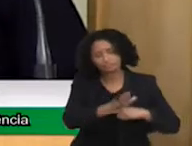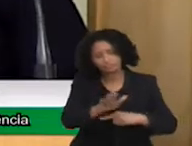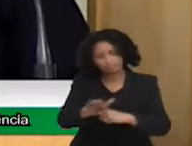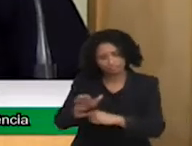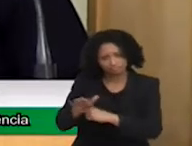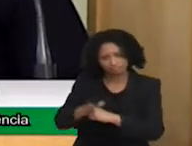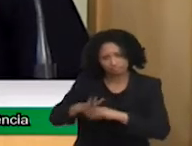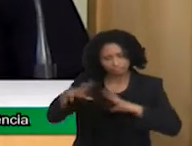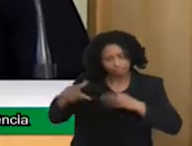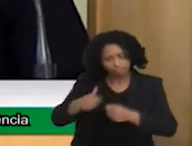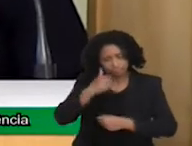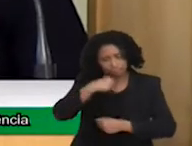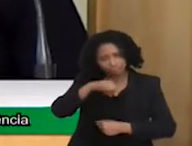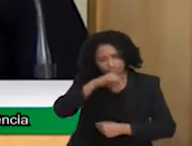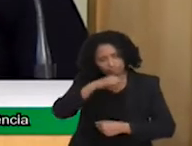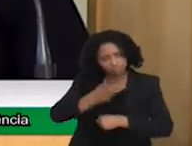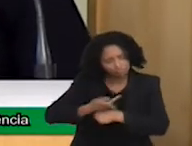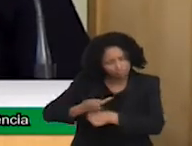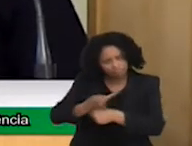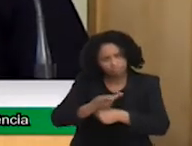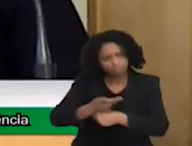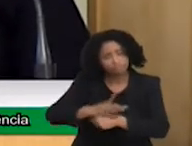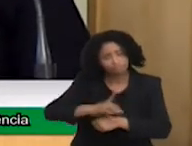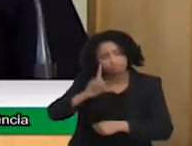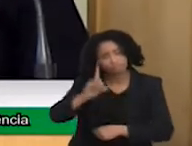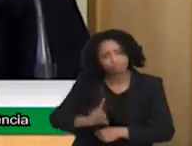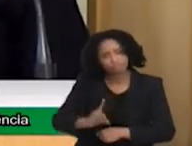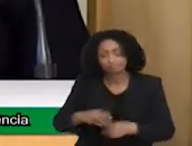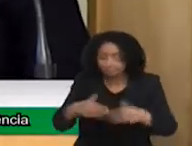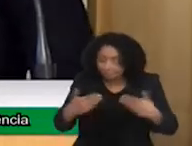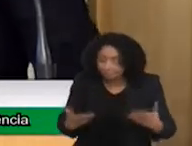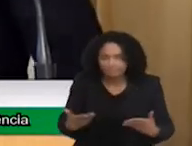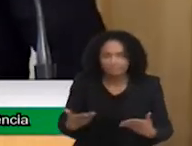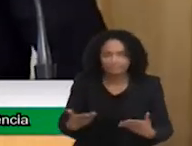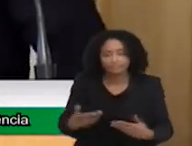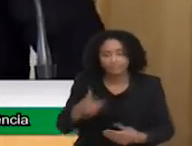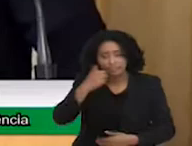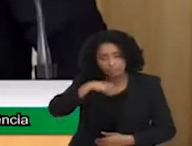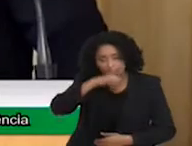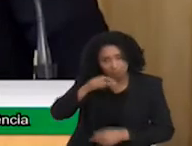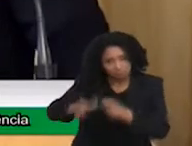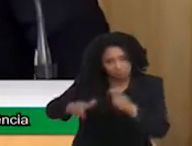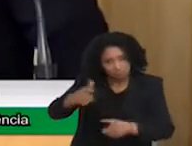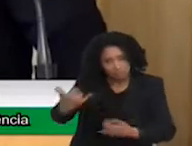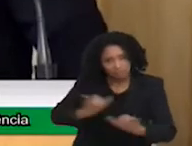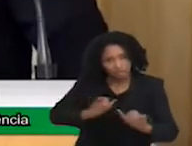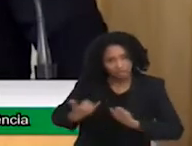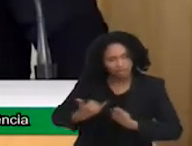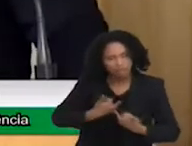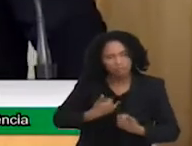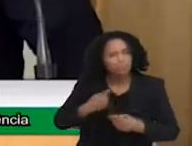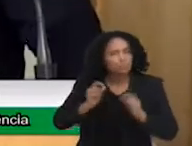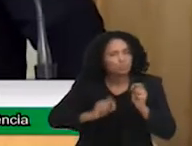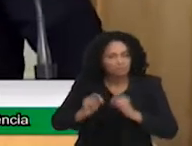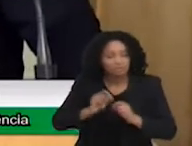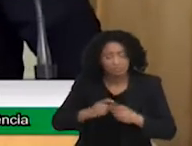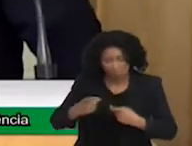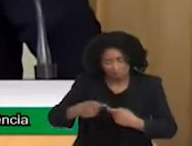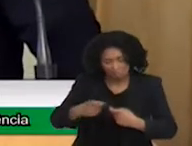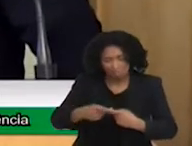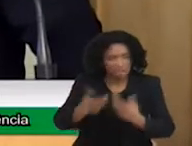seus direitos. E elas estavam me falando que agora os médicos estão simplesmente se negando a fazer os laudos por causa das